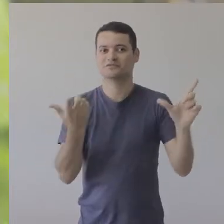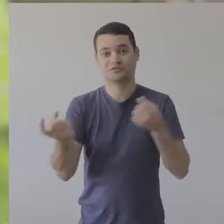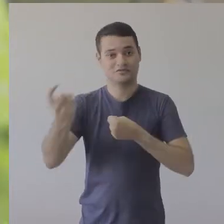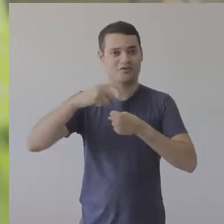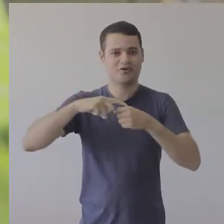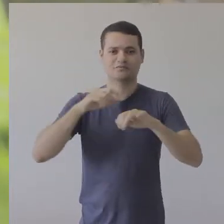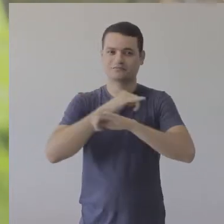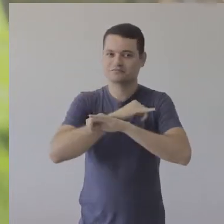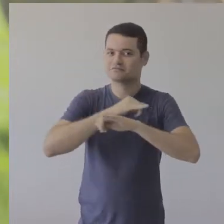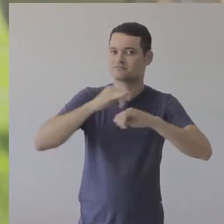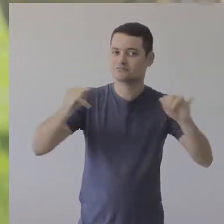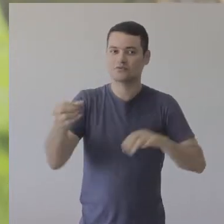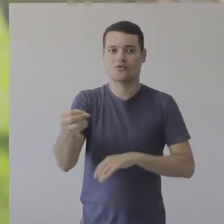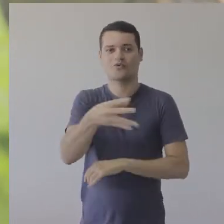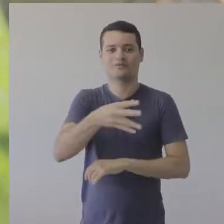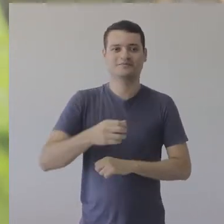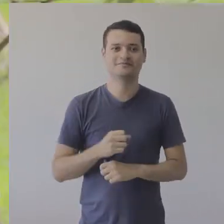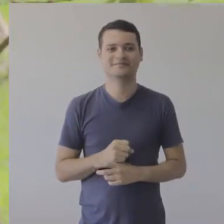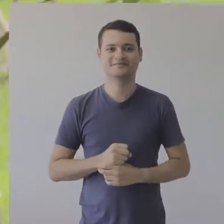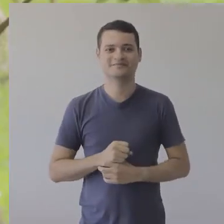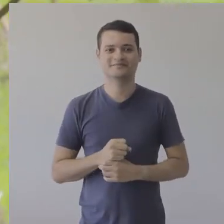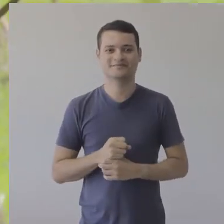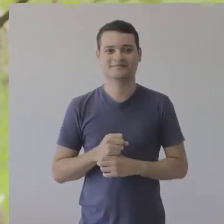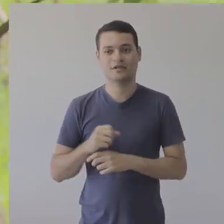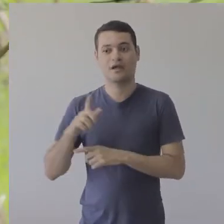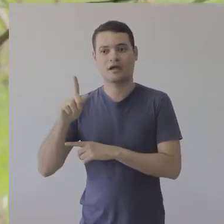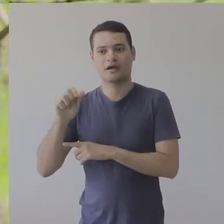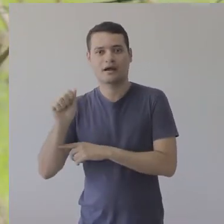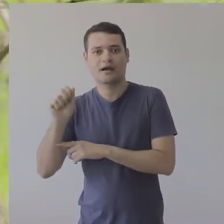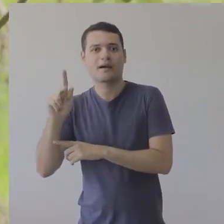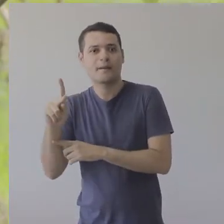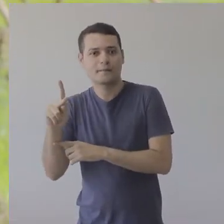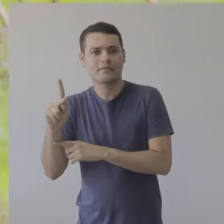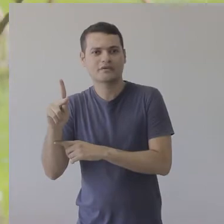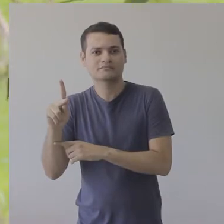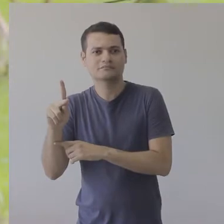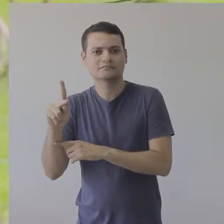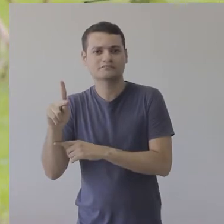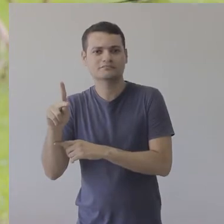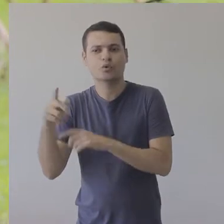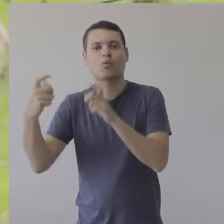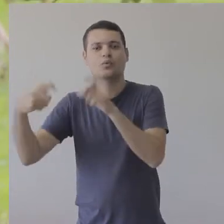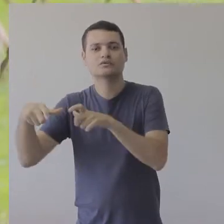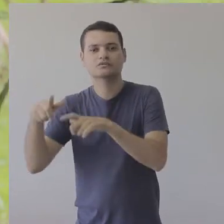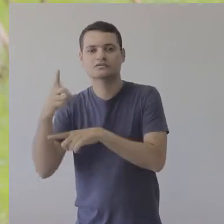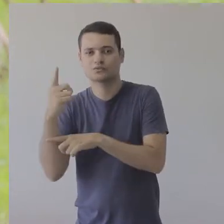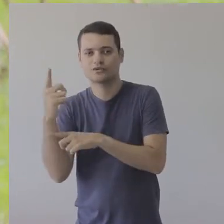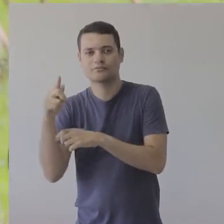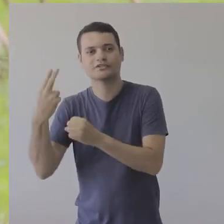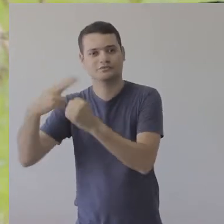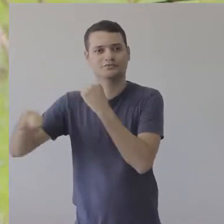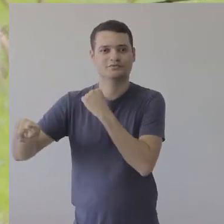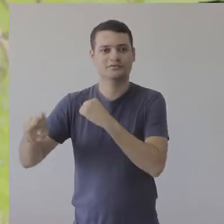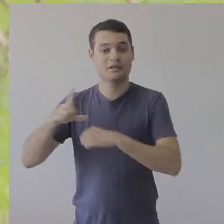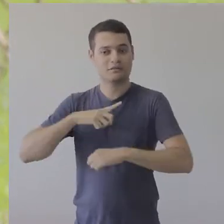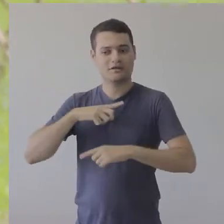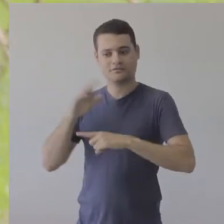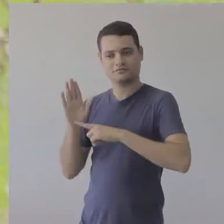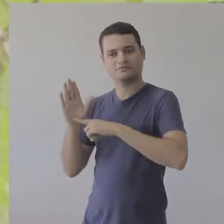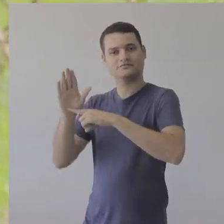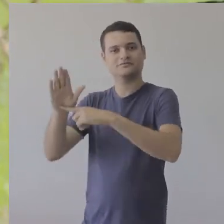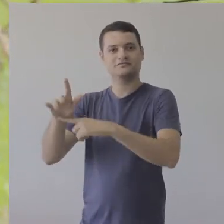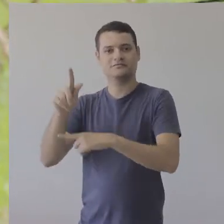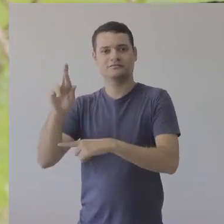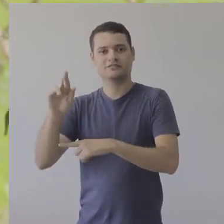deixar por dentro de todas as novidades. Na galeria de Arte e Pesquisa, no campus de Goiabeiras, está em exposição a Grado